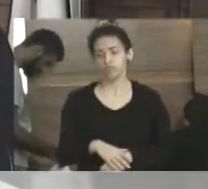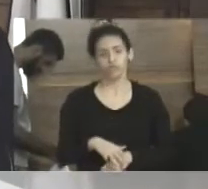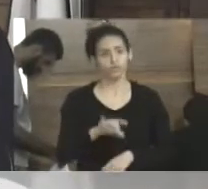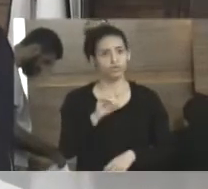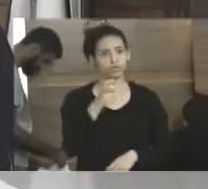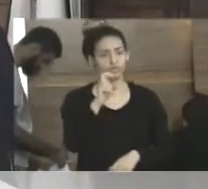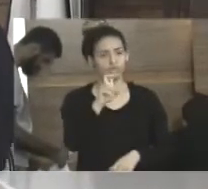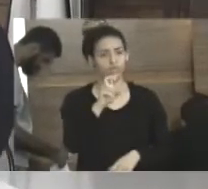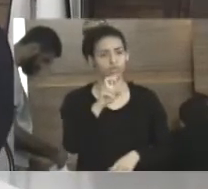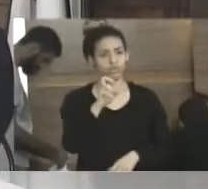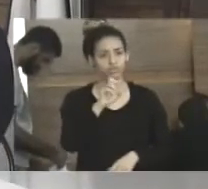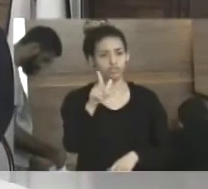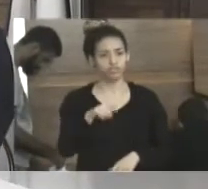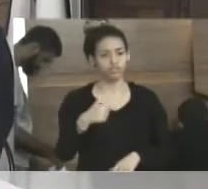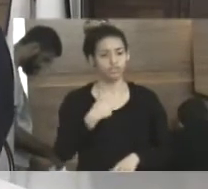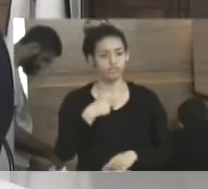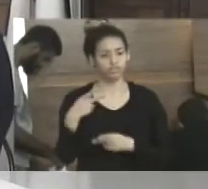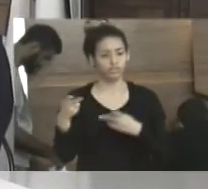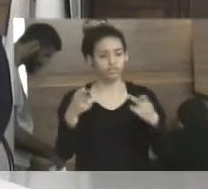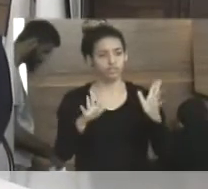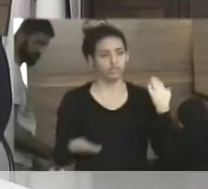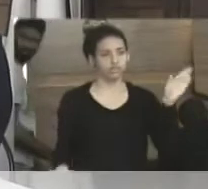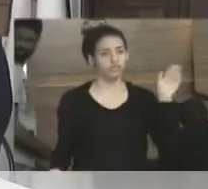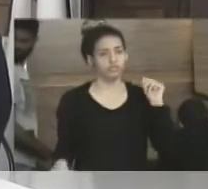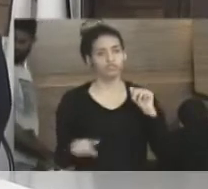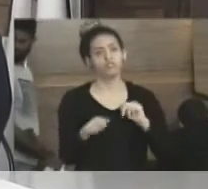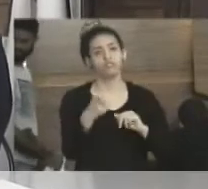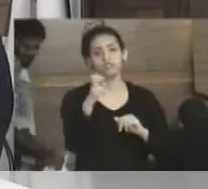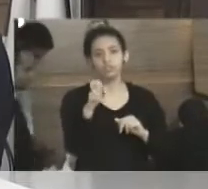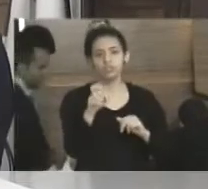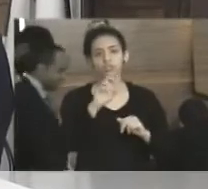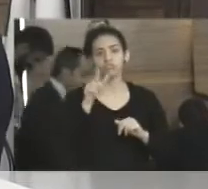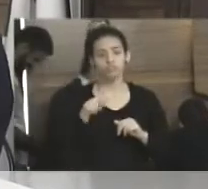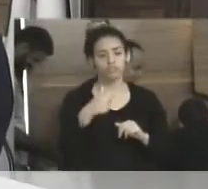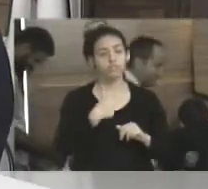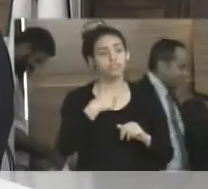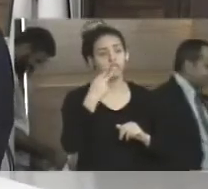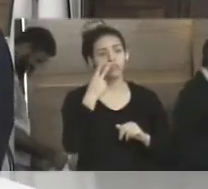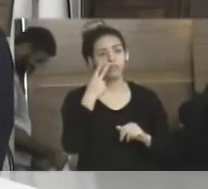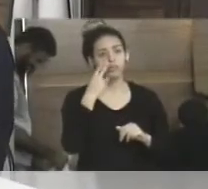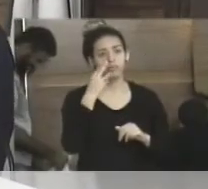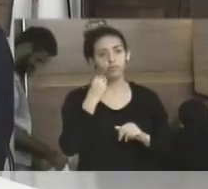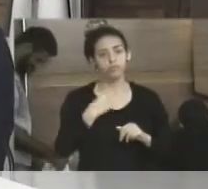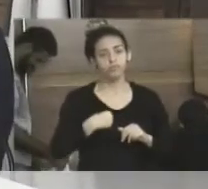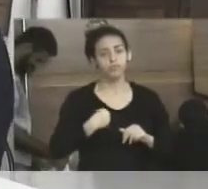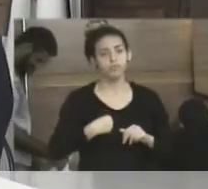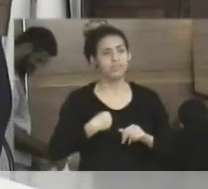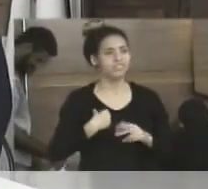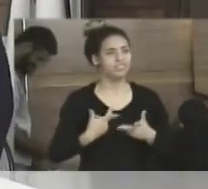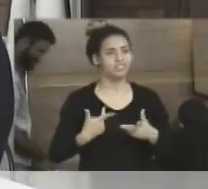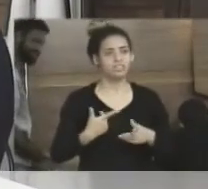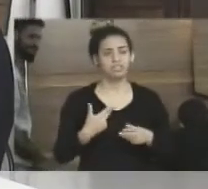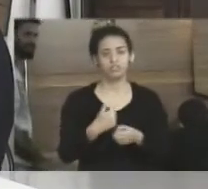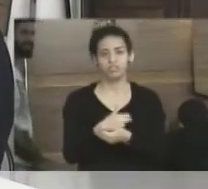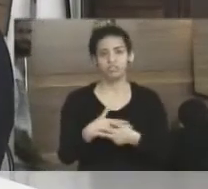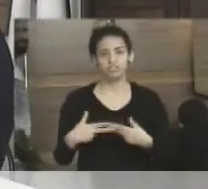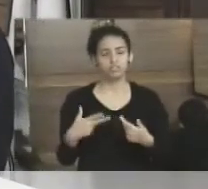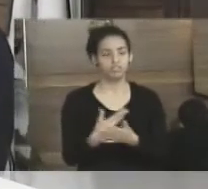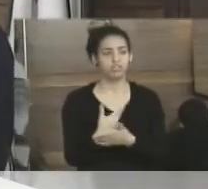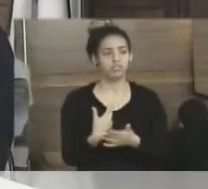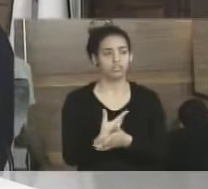cinco à Praia do Anil nesse ano. Então, das cinco vezes que eu fui, duas vezes eu presenciei atos ilícitos ali,